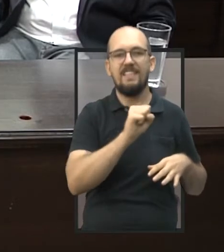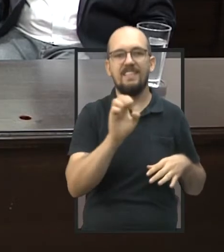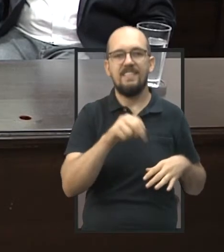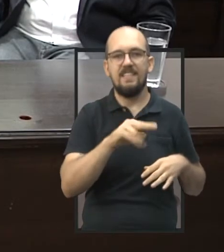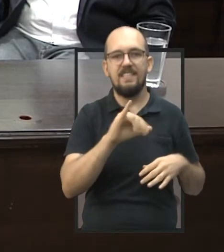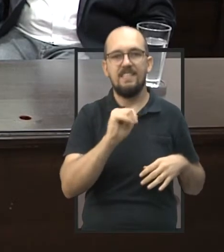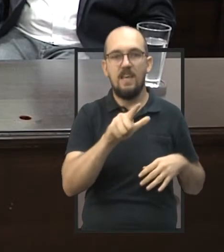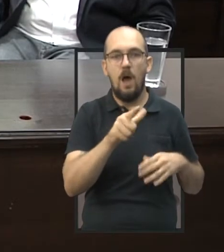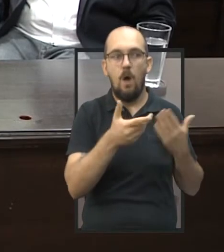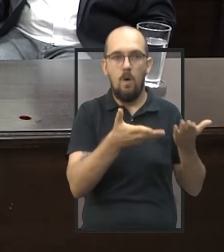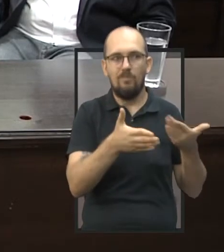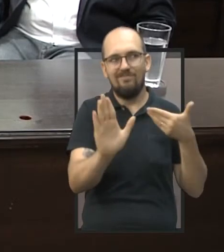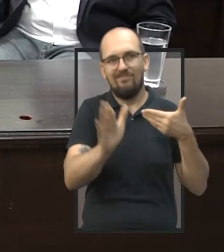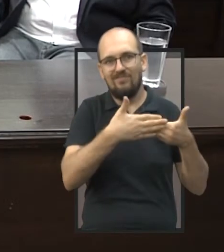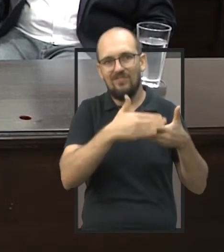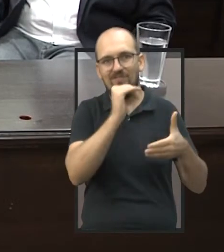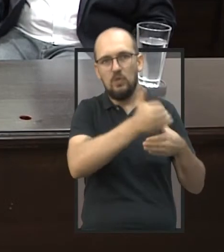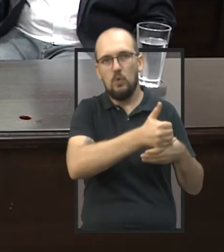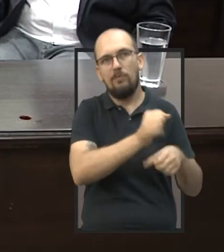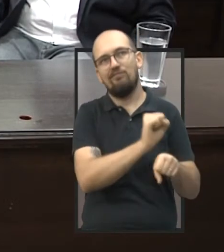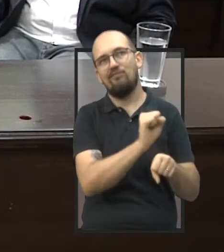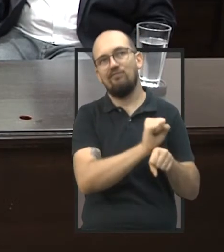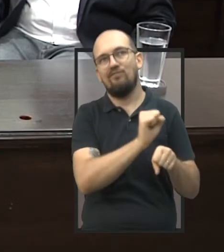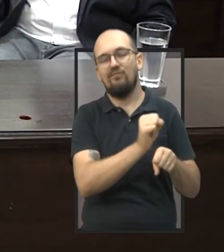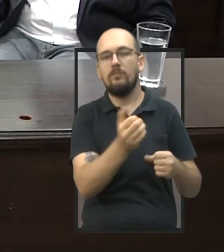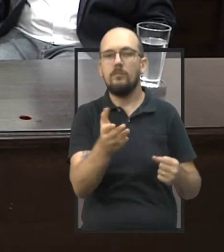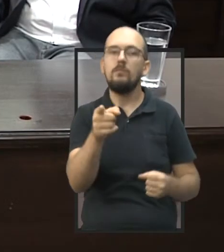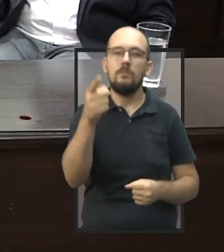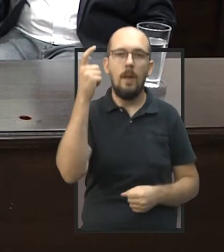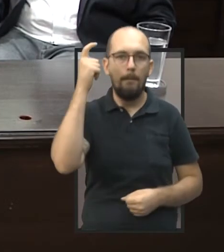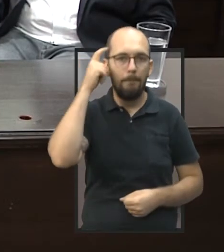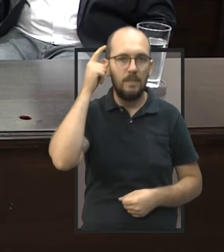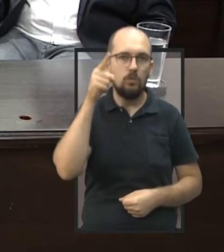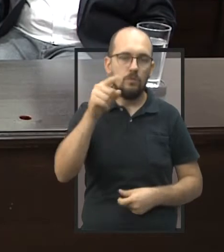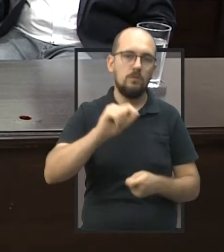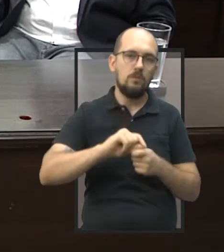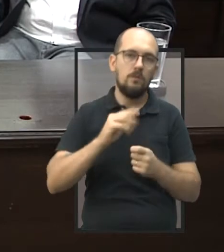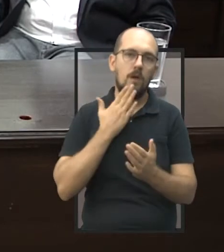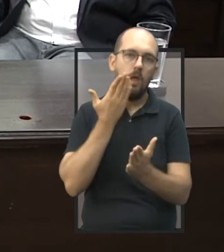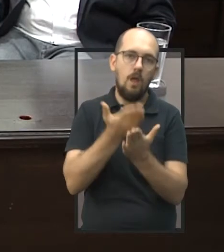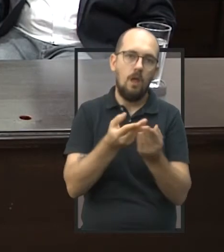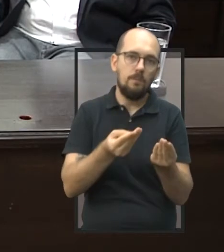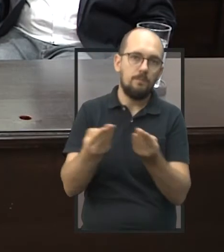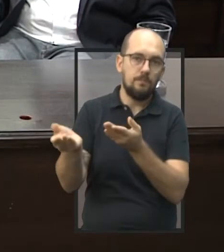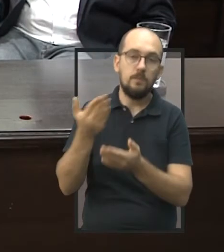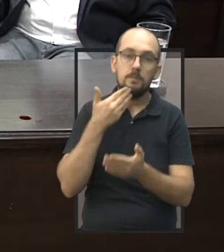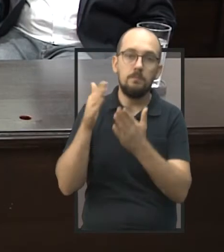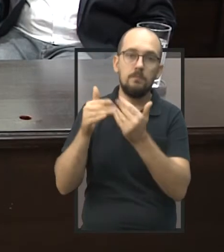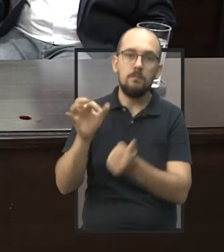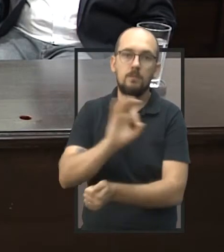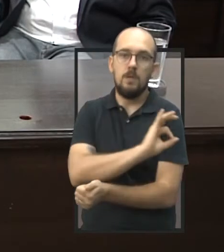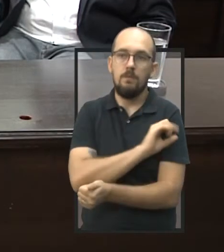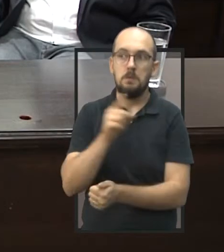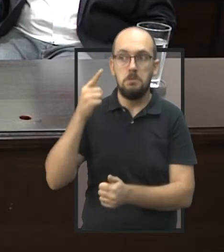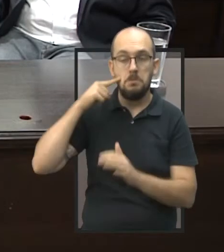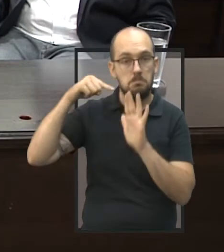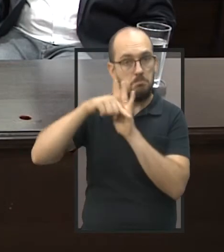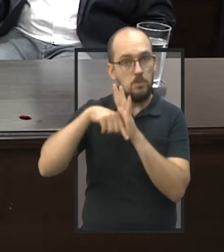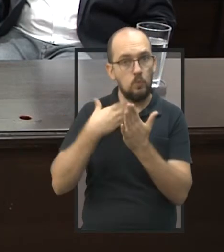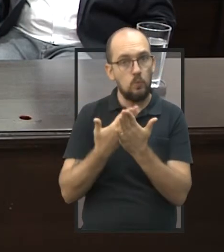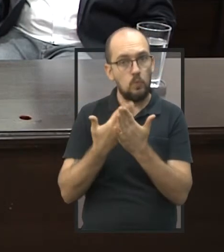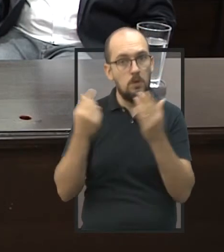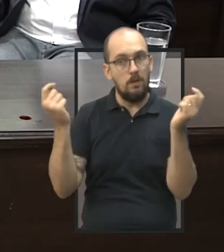com as portas fechadas. Pensando nisso, o senhor fez um requerimento pedindo para que o prefeito estude a